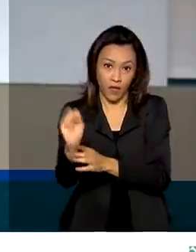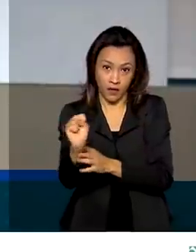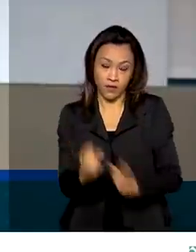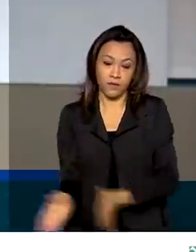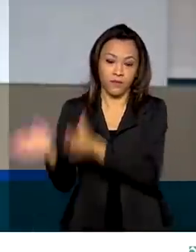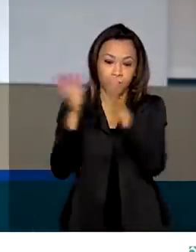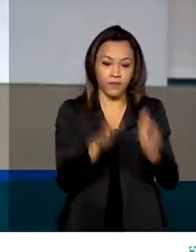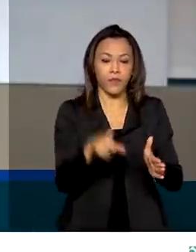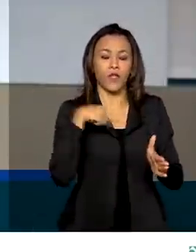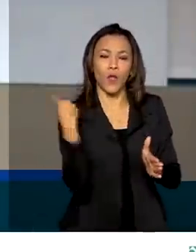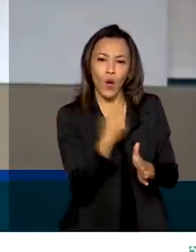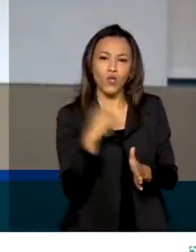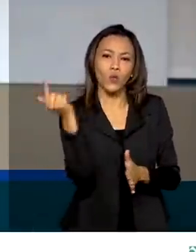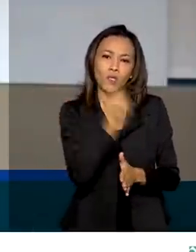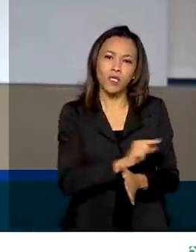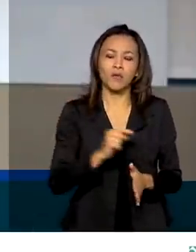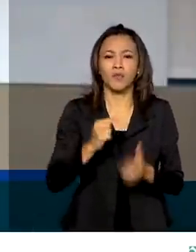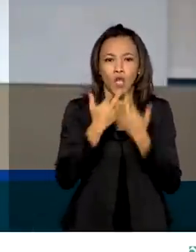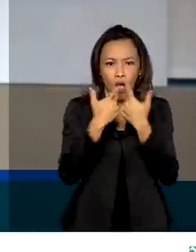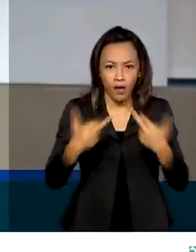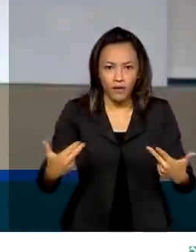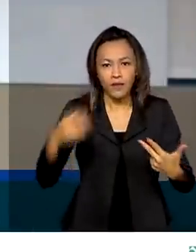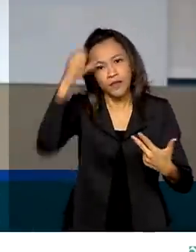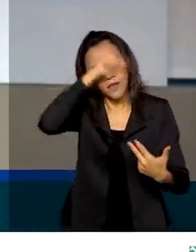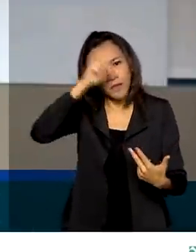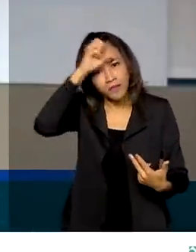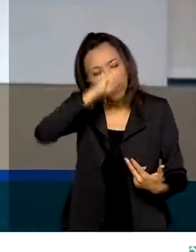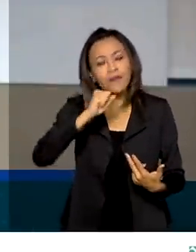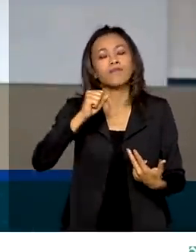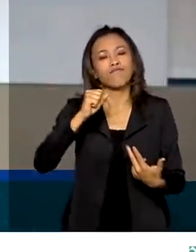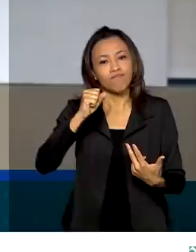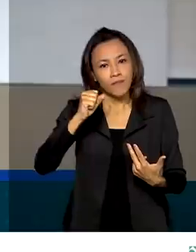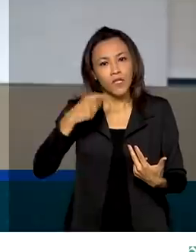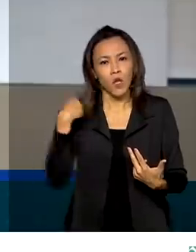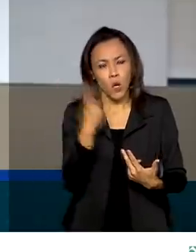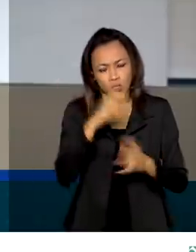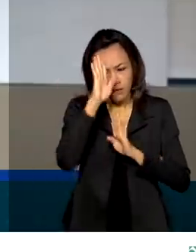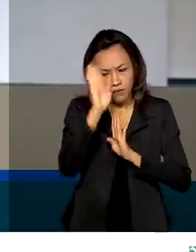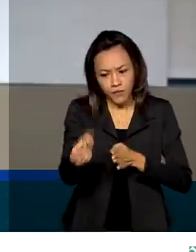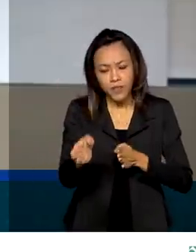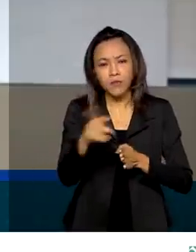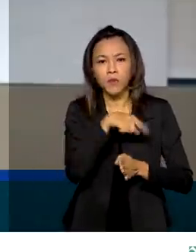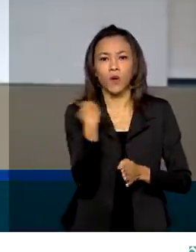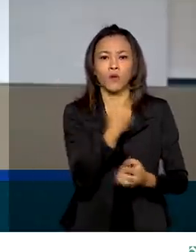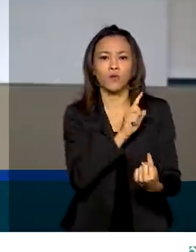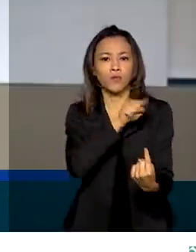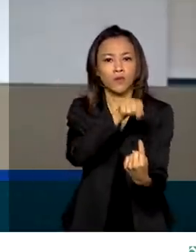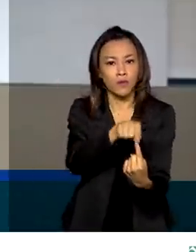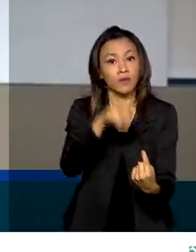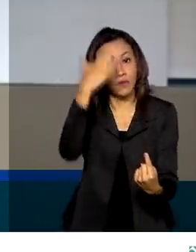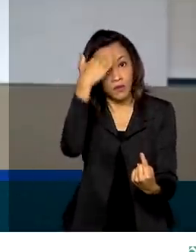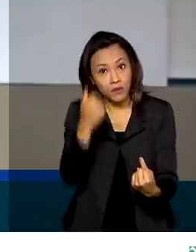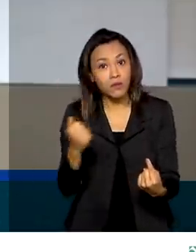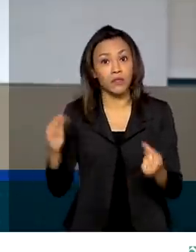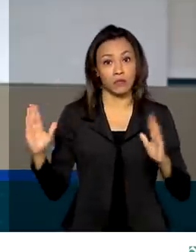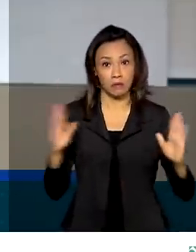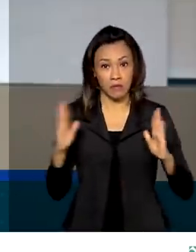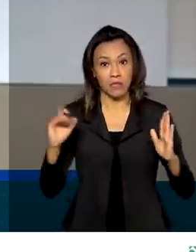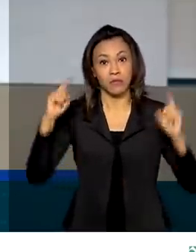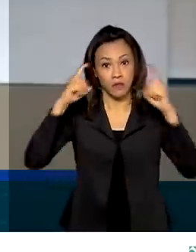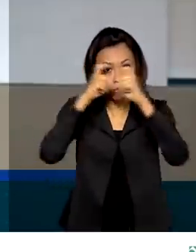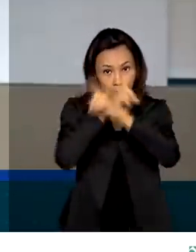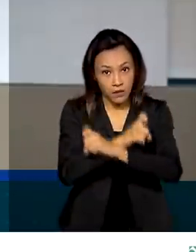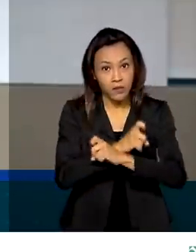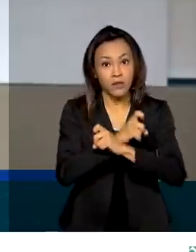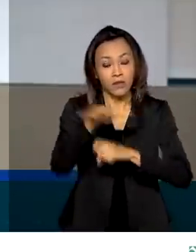capazes de inovar, empreender e aprender. Seguimos firme o nosso propósito. Sabemos que o momento ainda é delicado, seja no